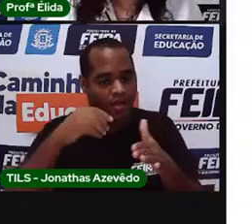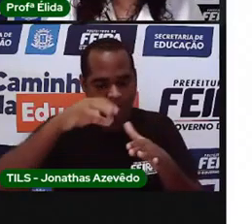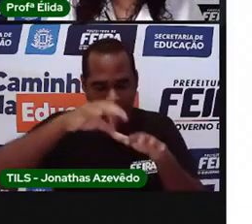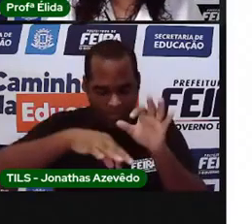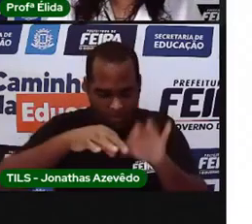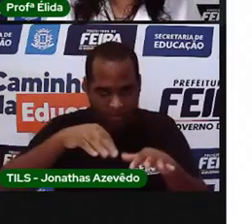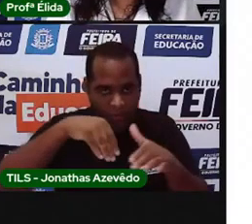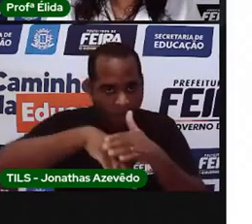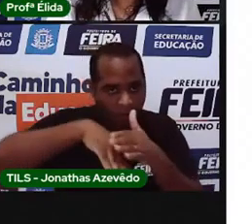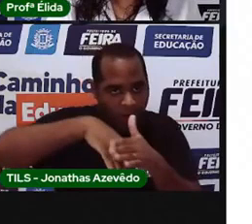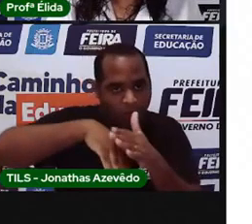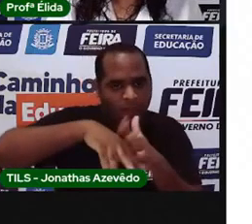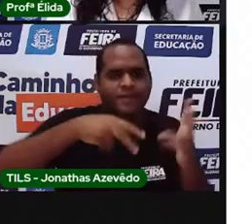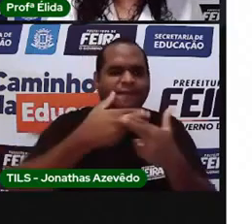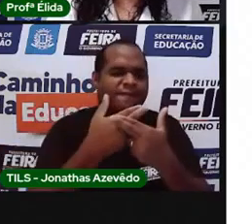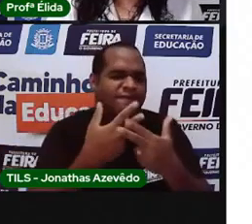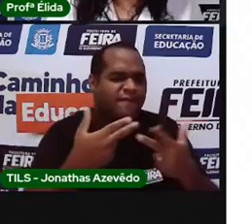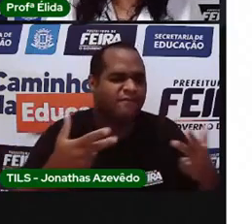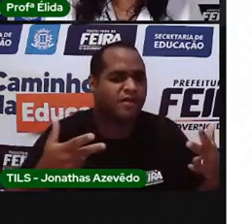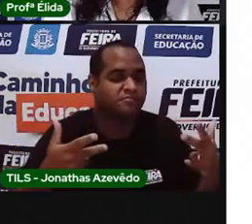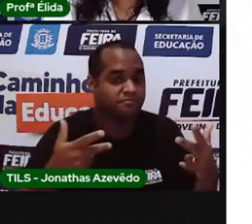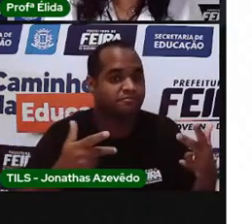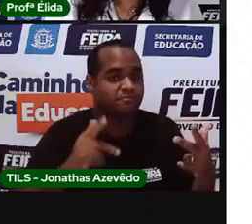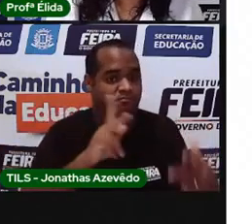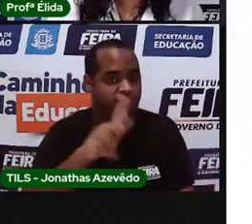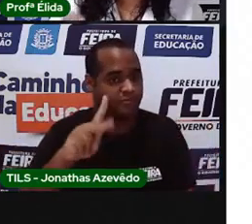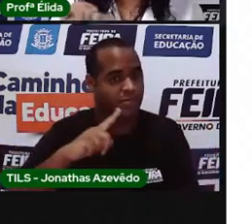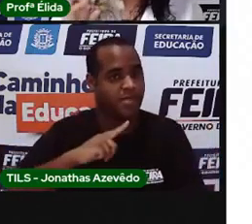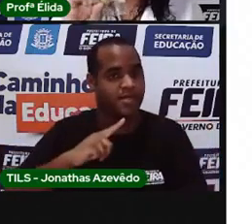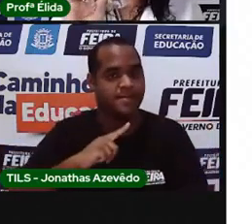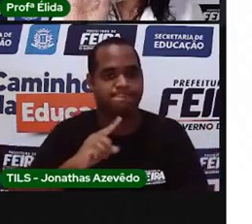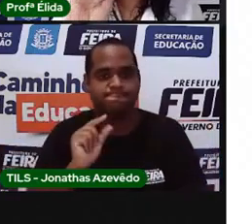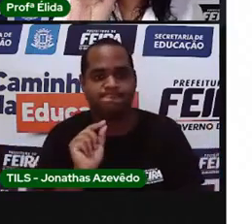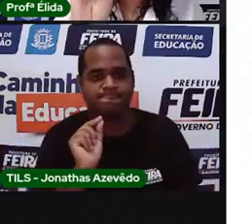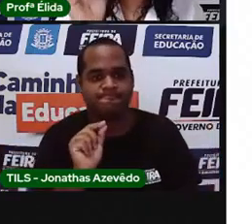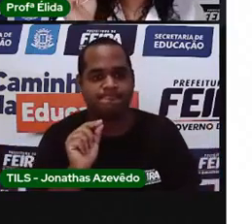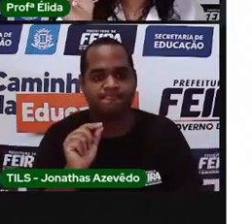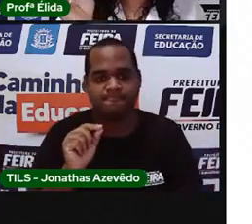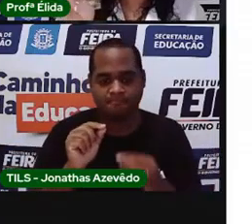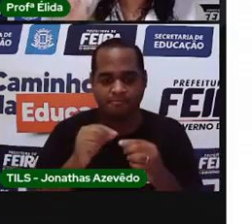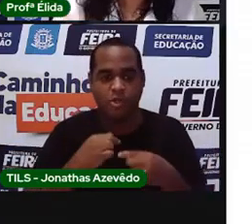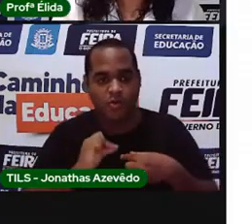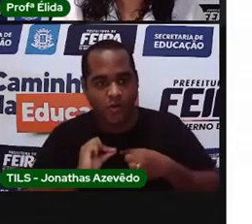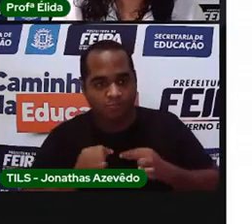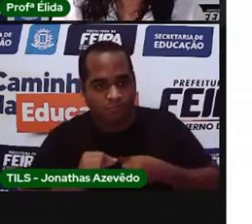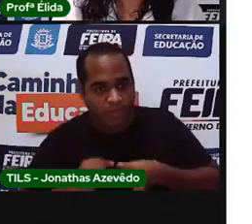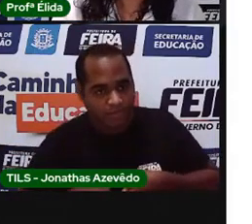miudeza. A pró aqui tem botões.